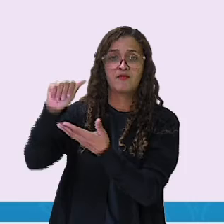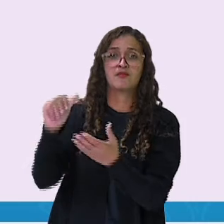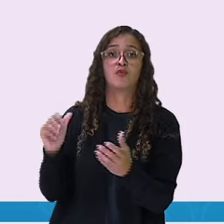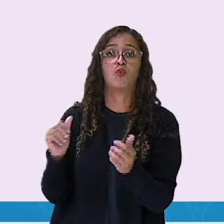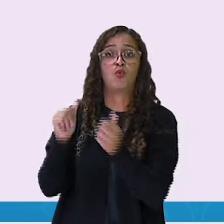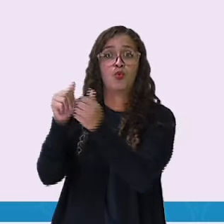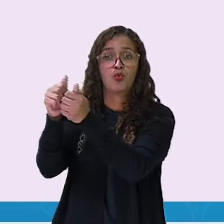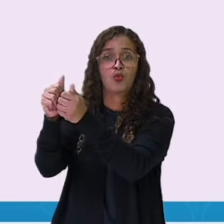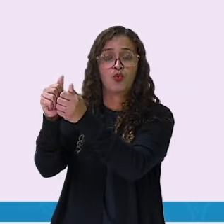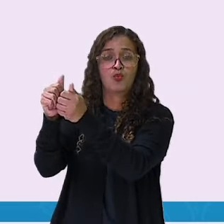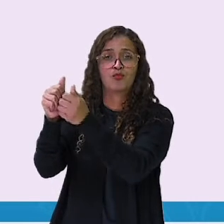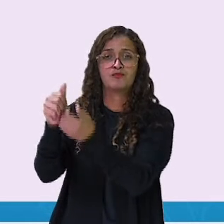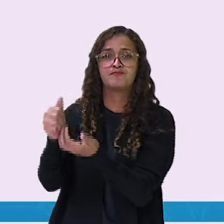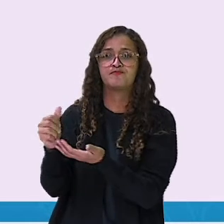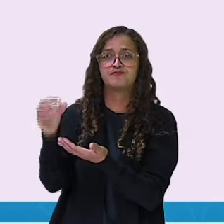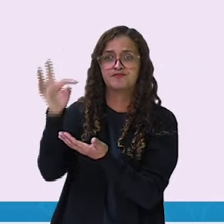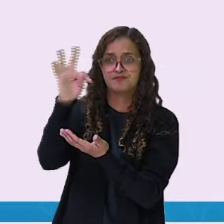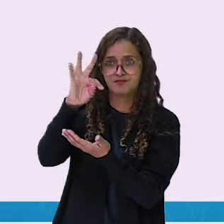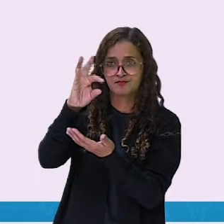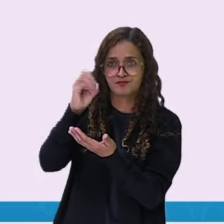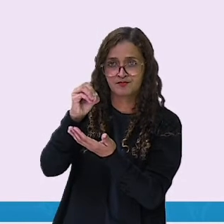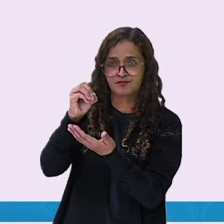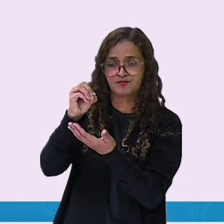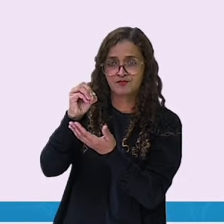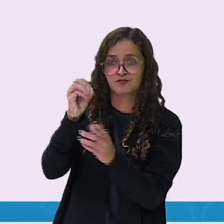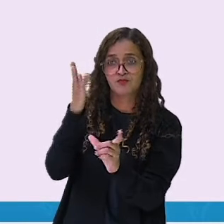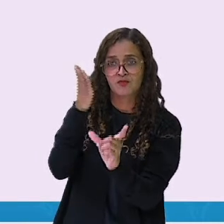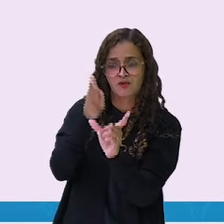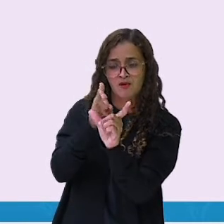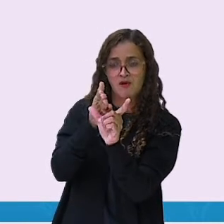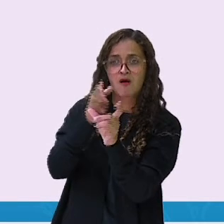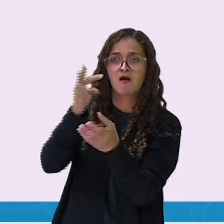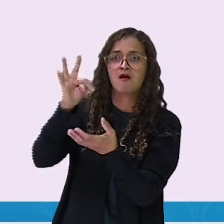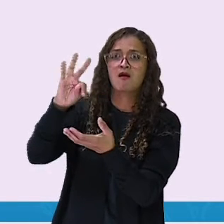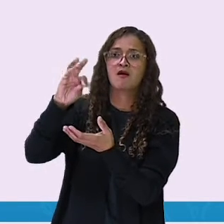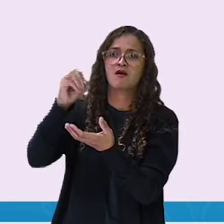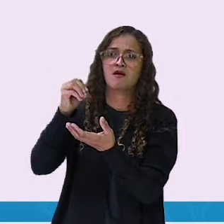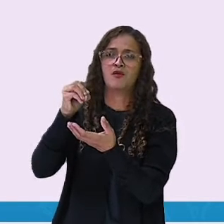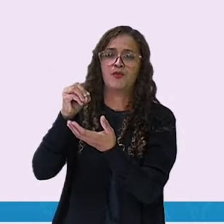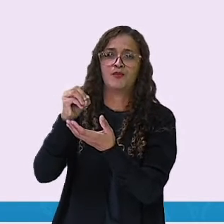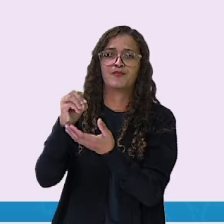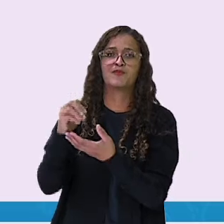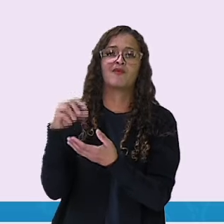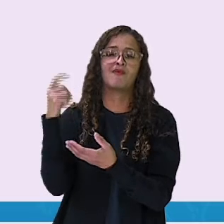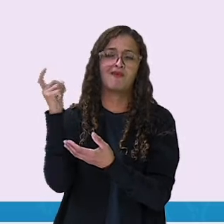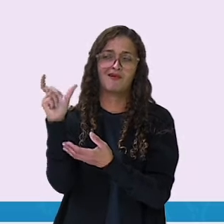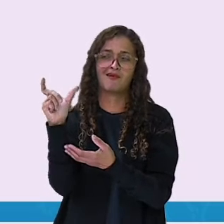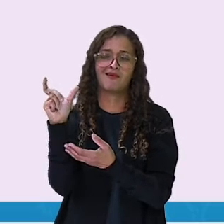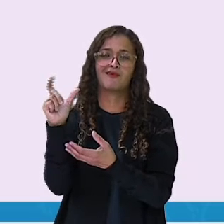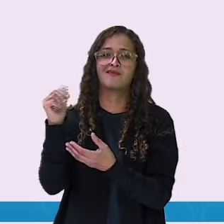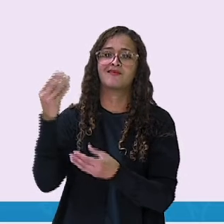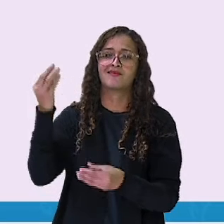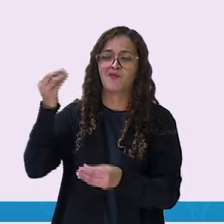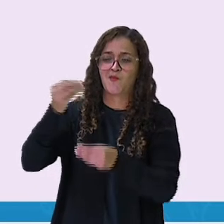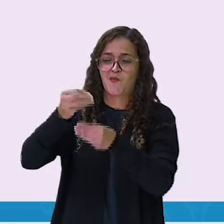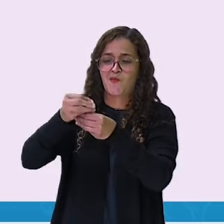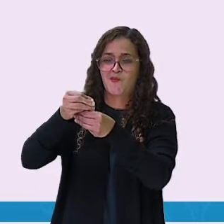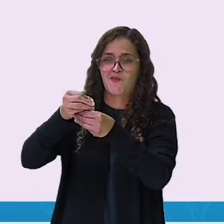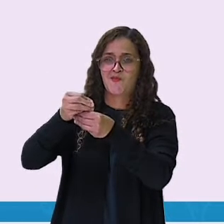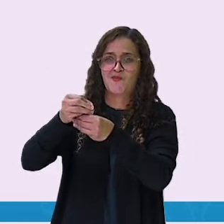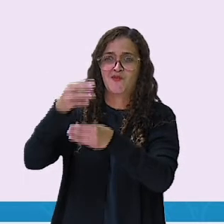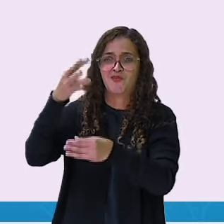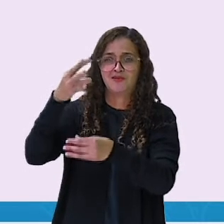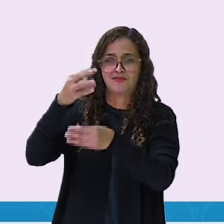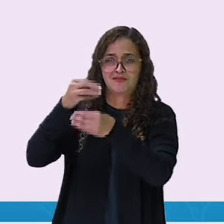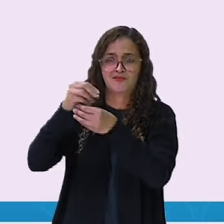a sílaba tó. Vamos formar outra palavra. Vamos lá? A